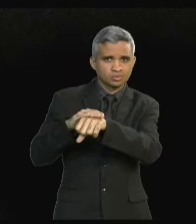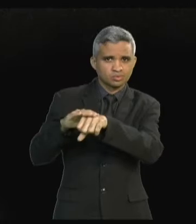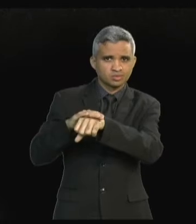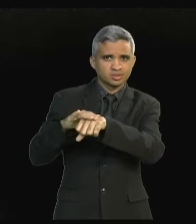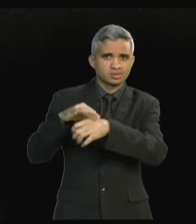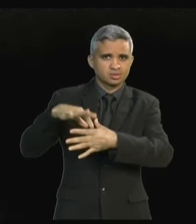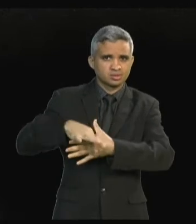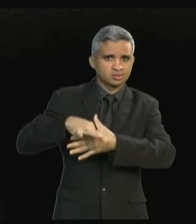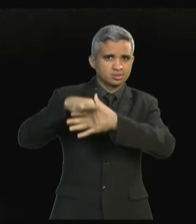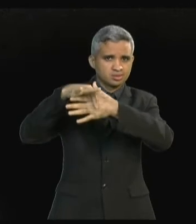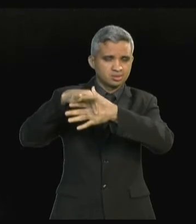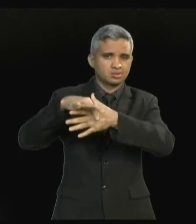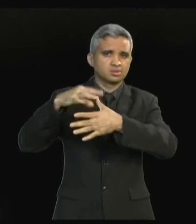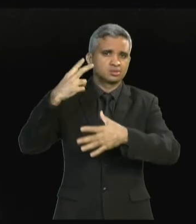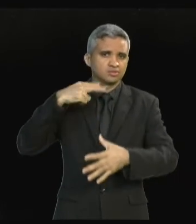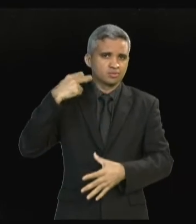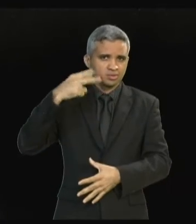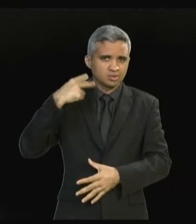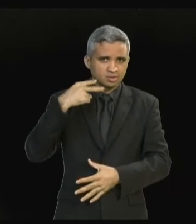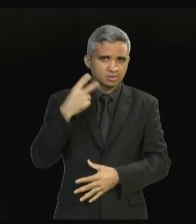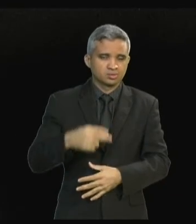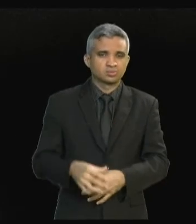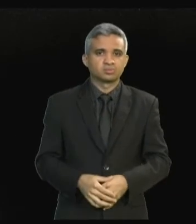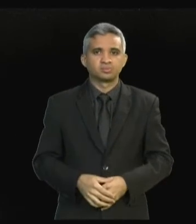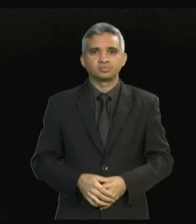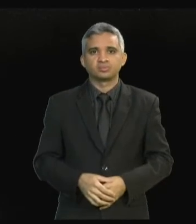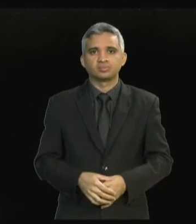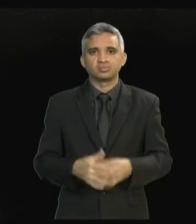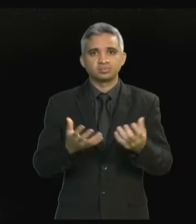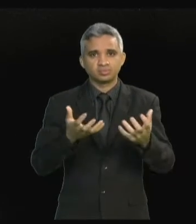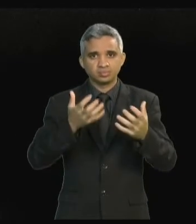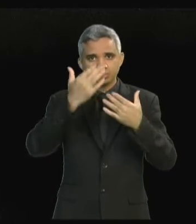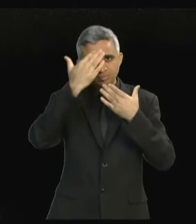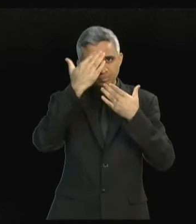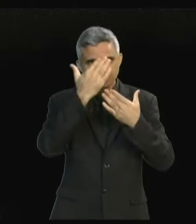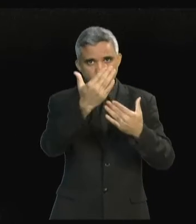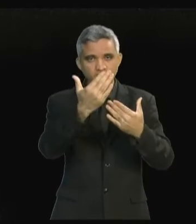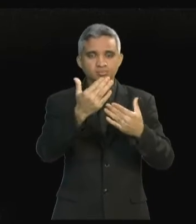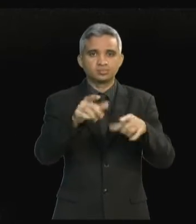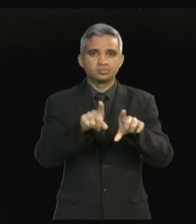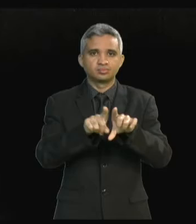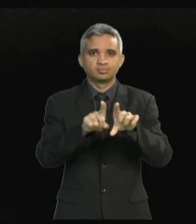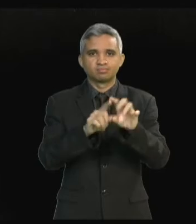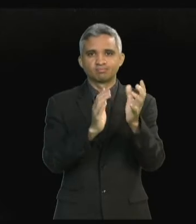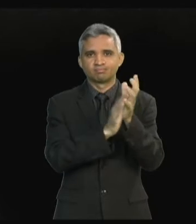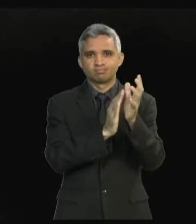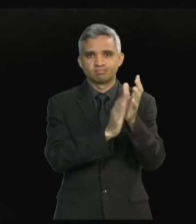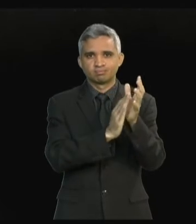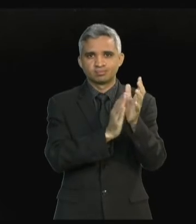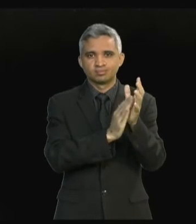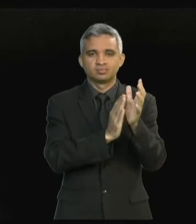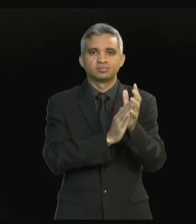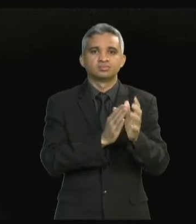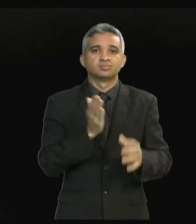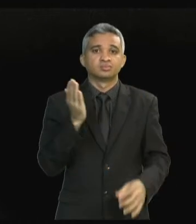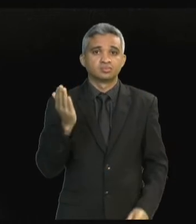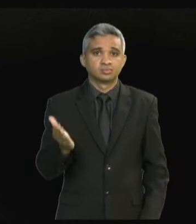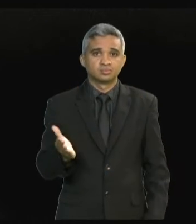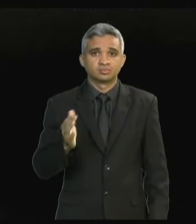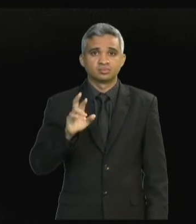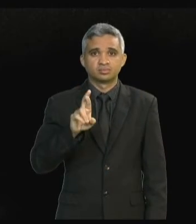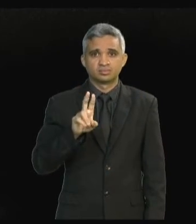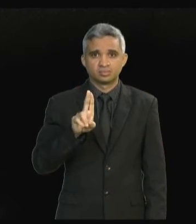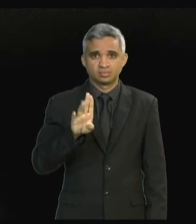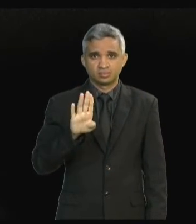vereadores, onde na oportunidade quero agradecer e parabenizar o doutor Rubens Júnior por